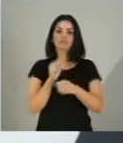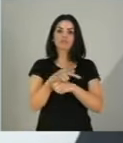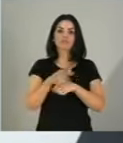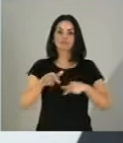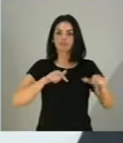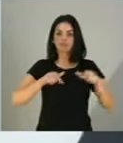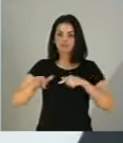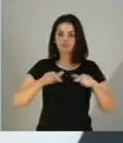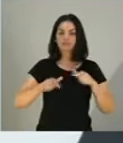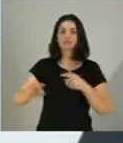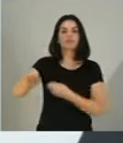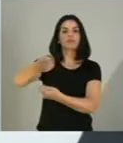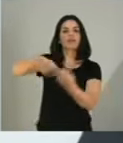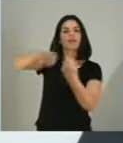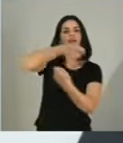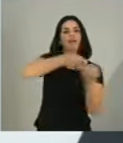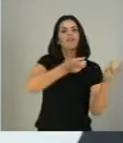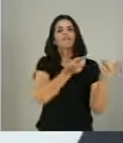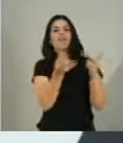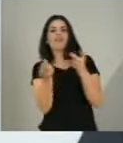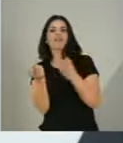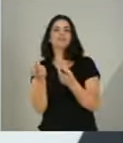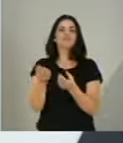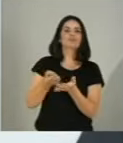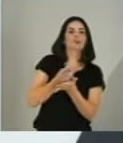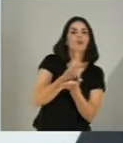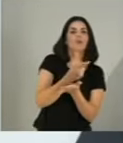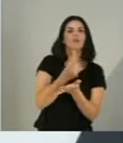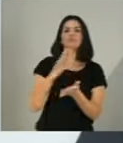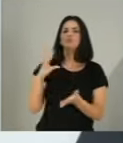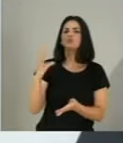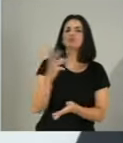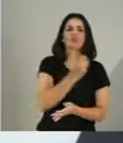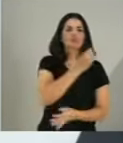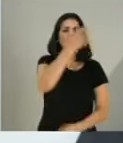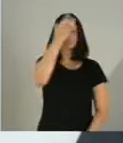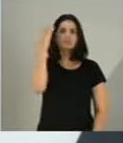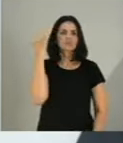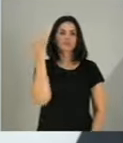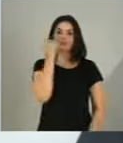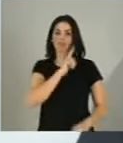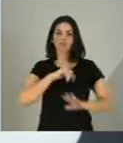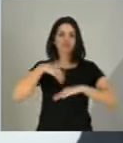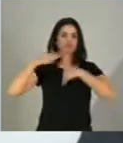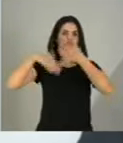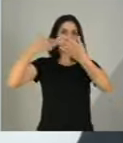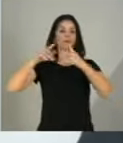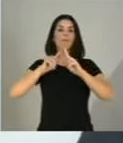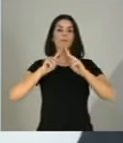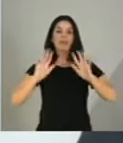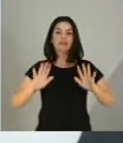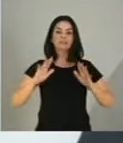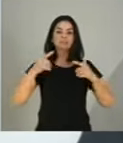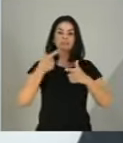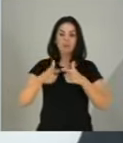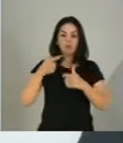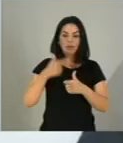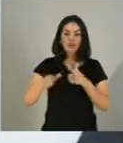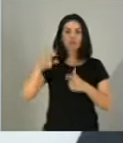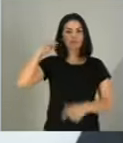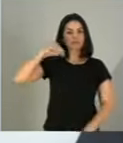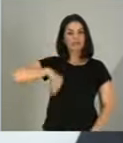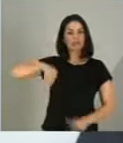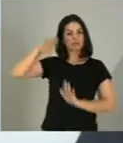circulação de mercadoria, todos ganham. Com toda essa crise social, econômica, inflação, caristia, perda de renda,